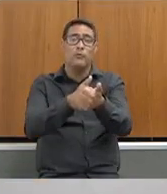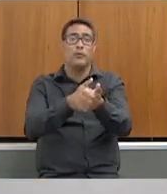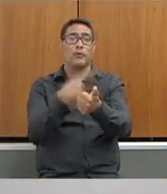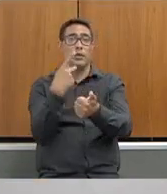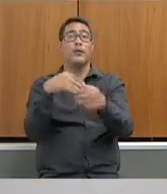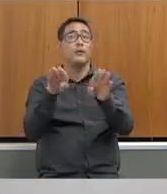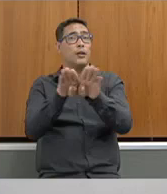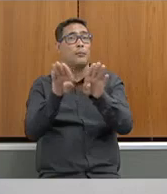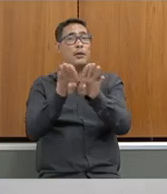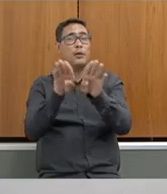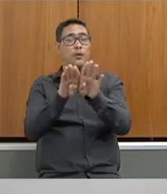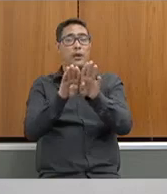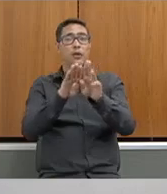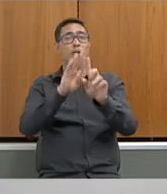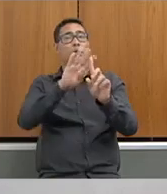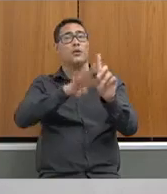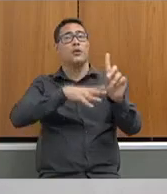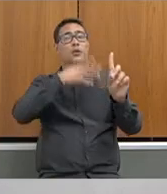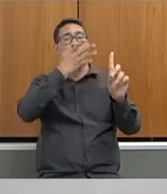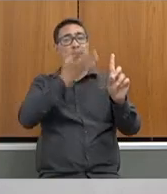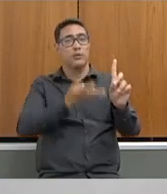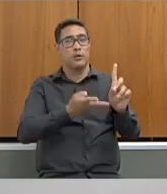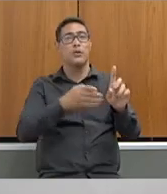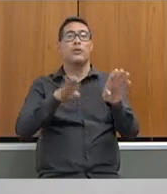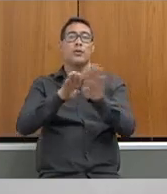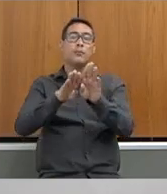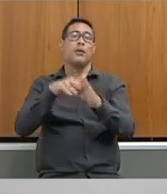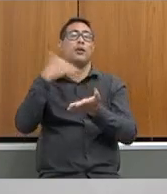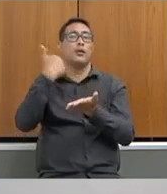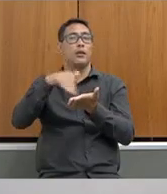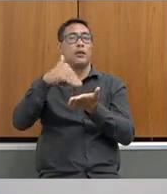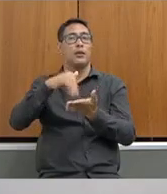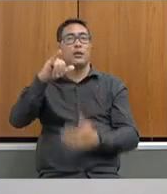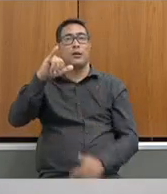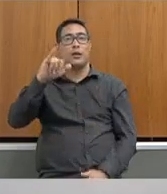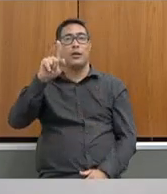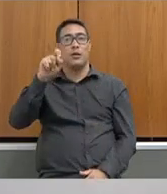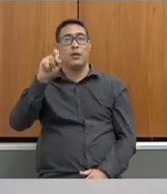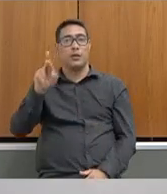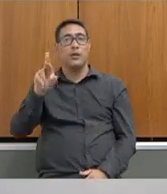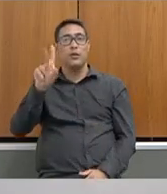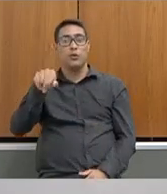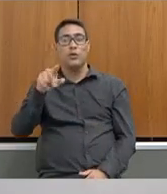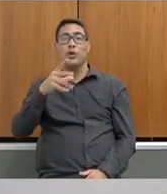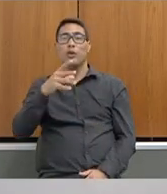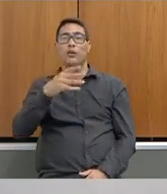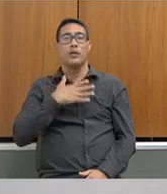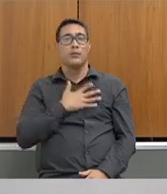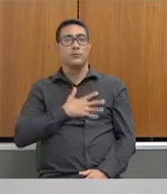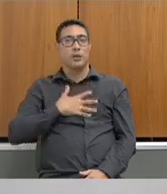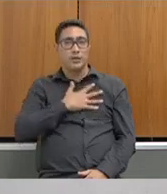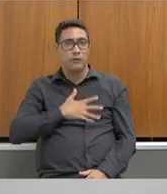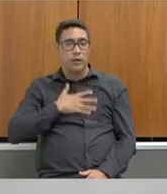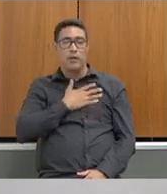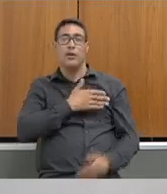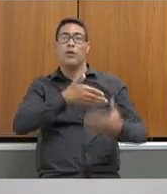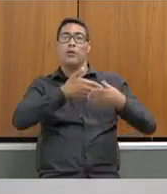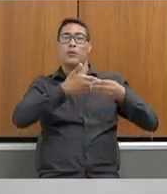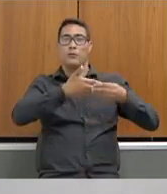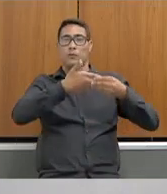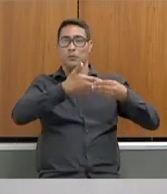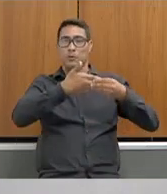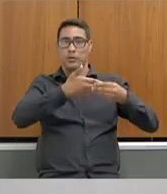saudar, Vossa Excelência, caríssimo secretário Igor, dizer da nossa satisfação em cumprimentá-lo. Se assim cumprimento,